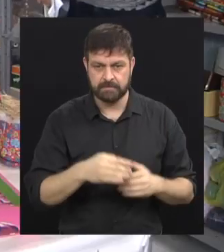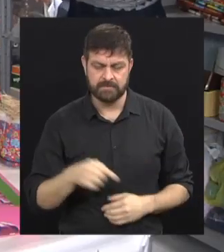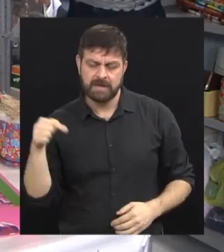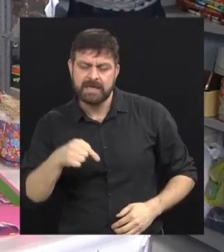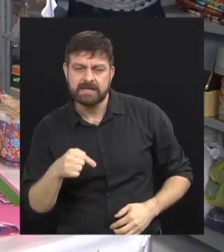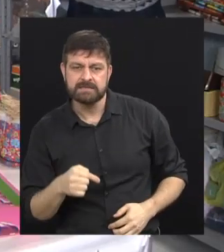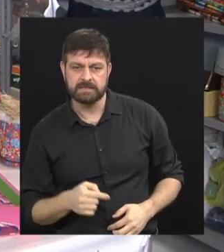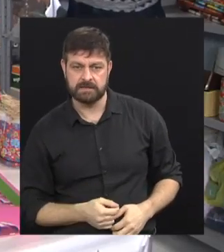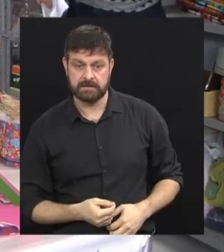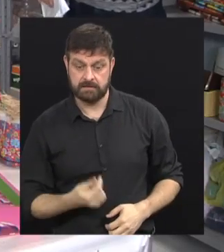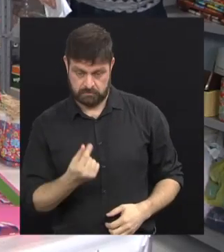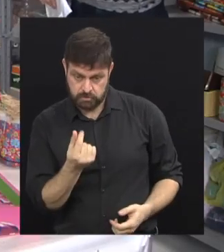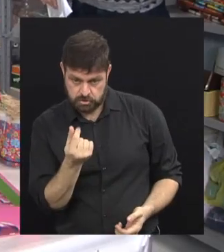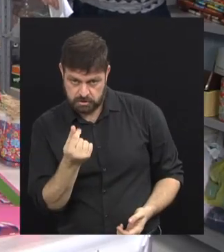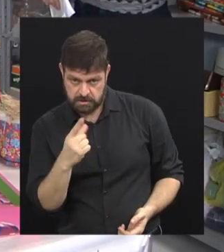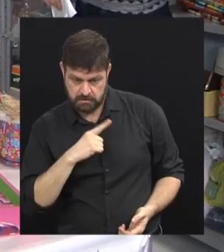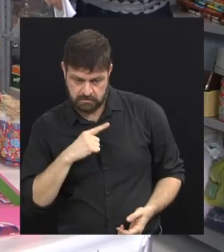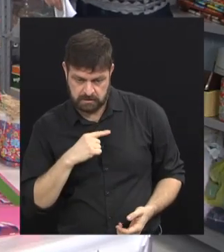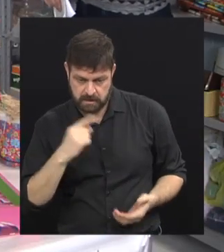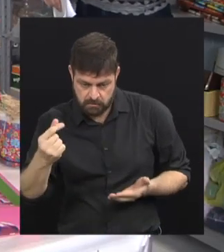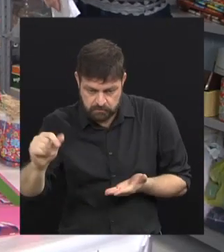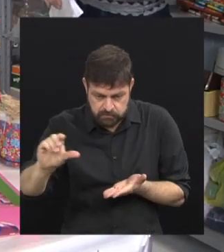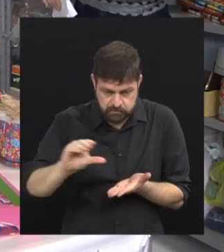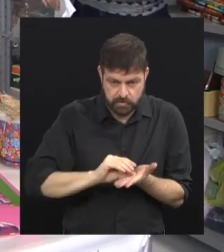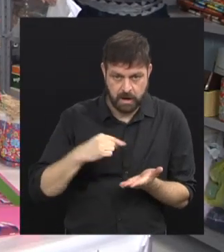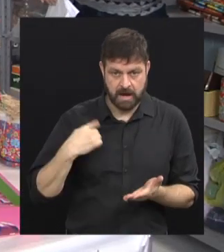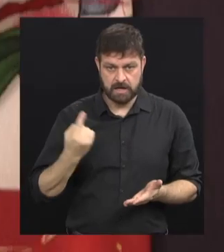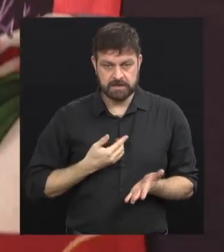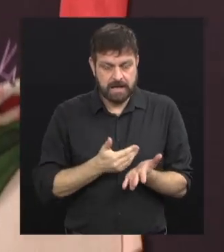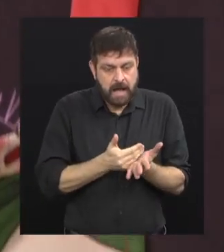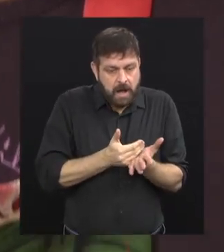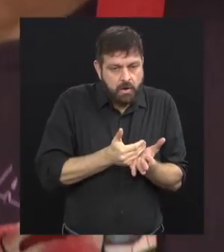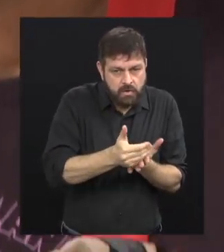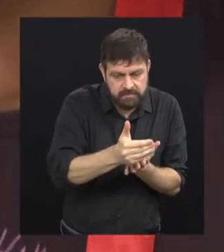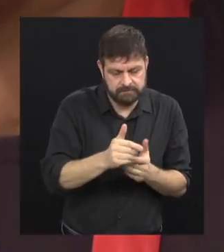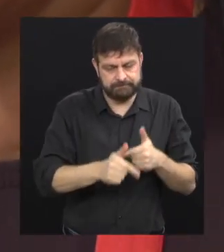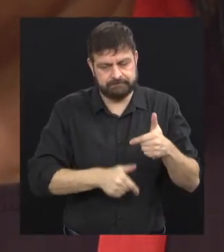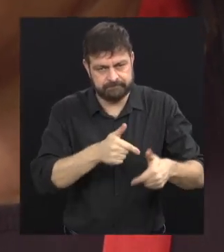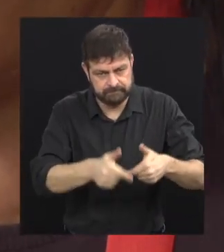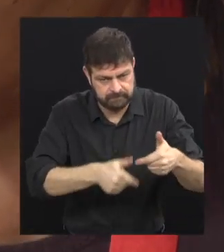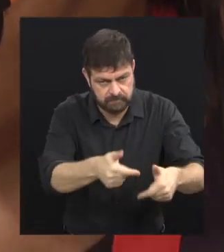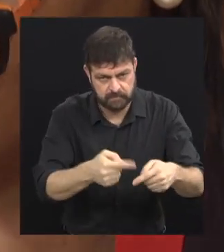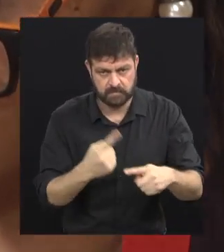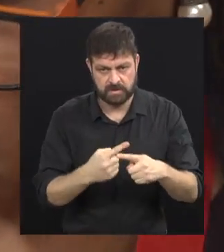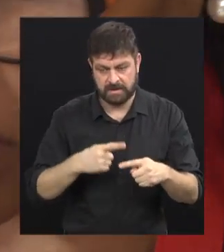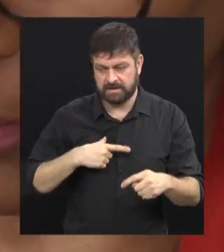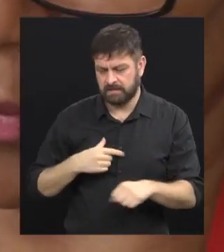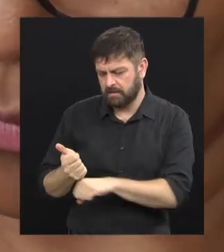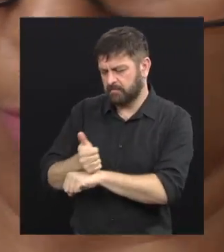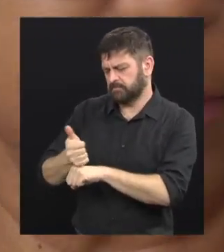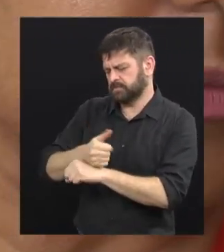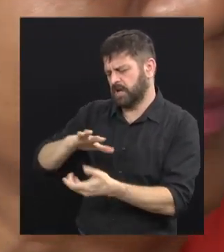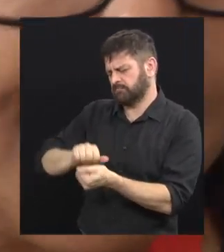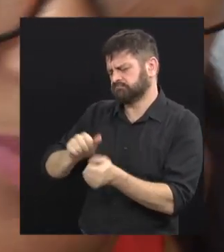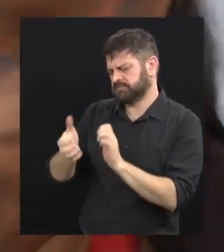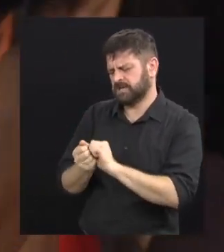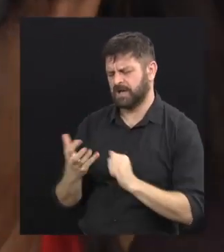Esse ateliê é uma das fontes de renda? É, a gente está iniciando, né? Porque a gente tem uma artesã maravilhosa aqui.